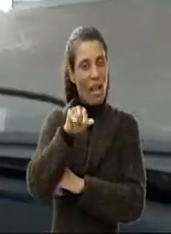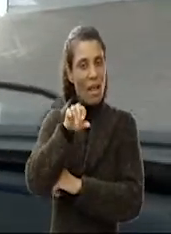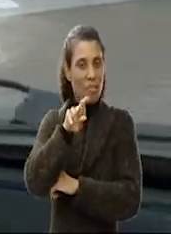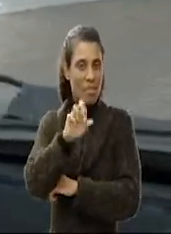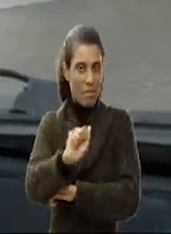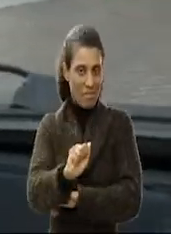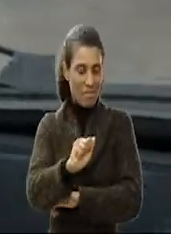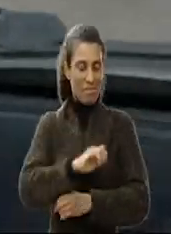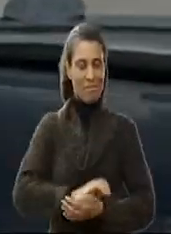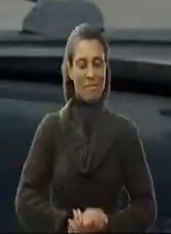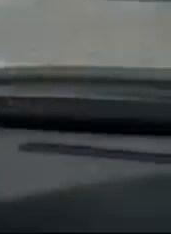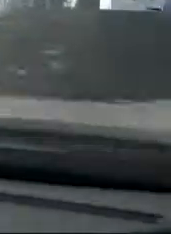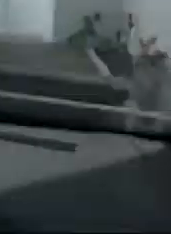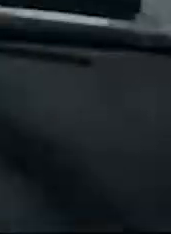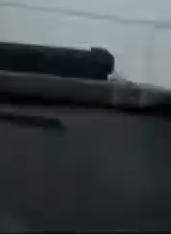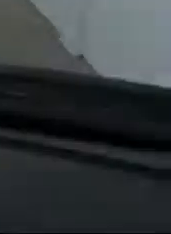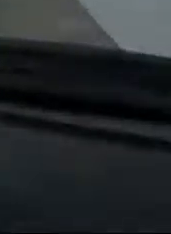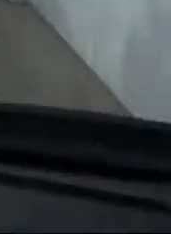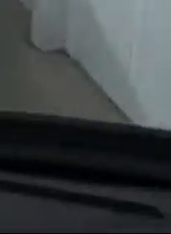pelo Calabria. Música